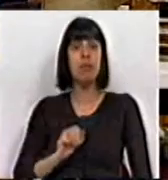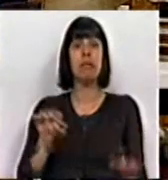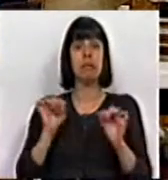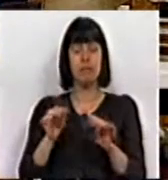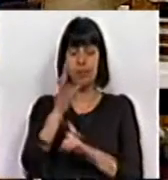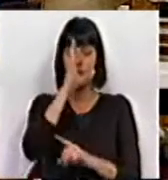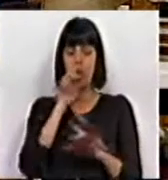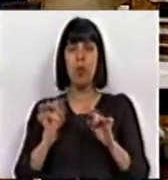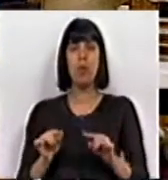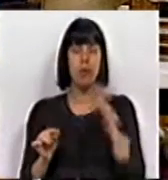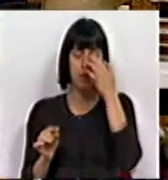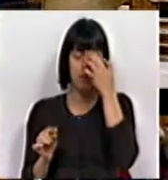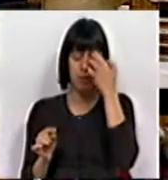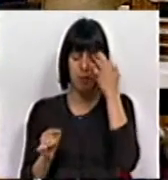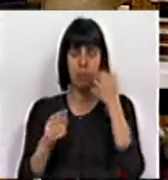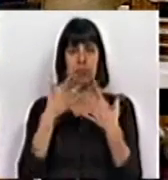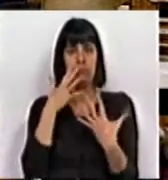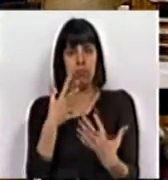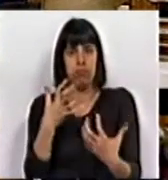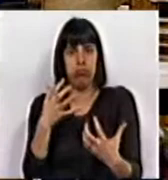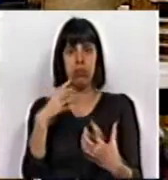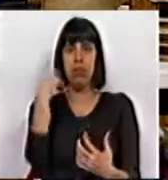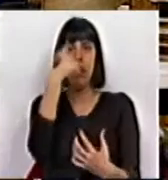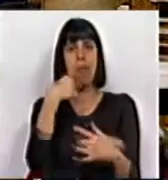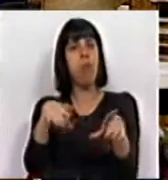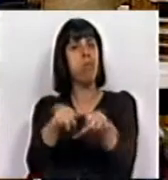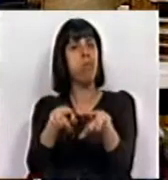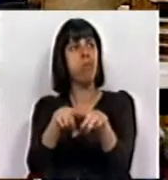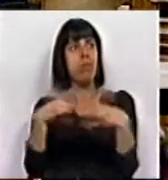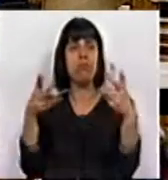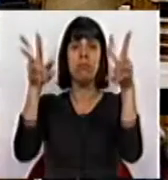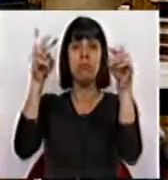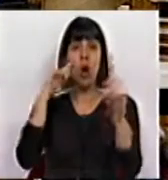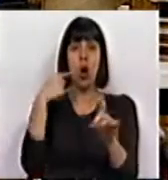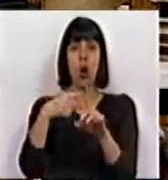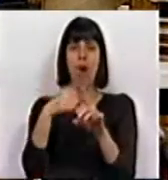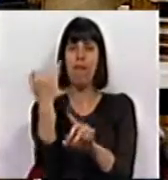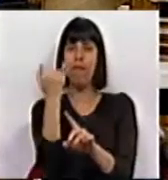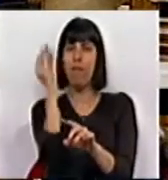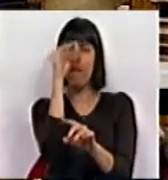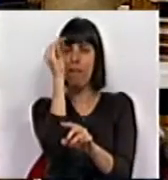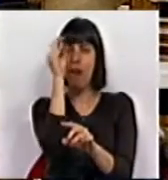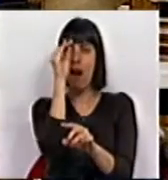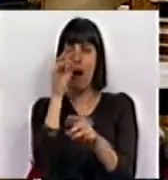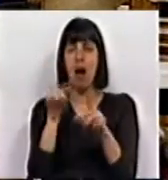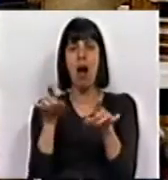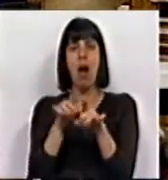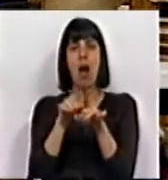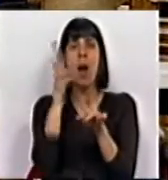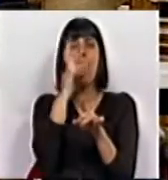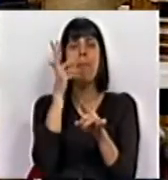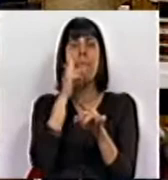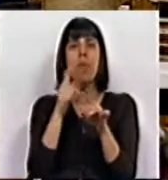Este governo é bem a imagem, em matéria de otimismo fingidor, com aquela